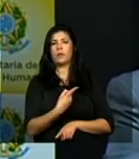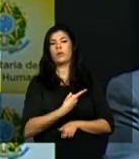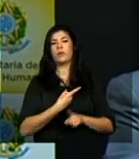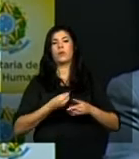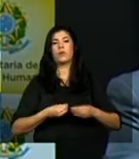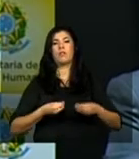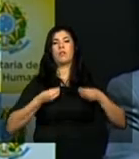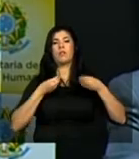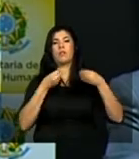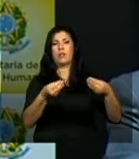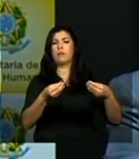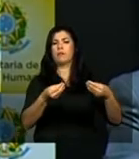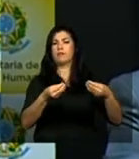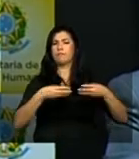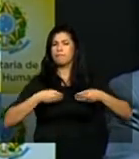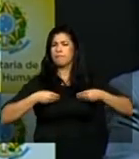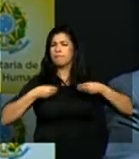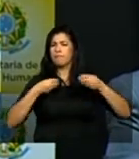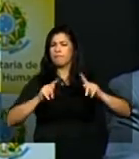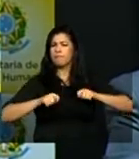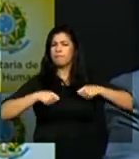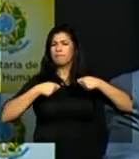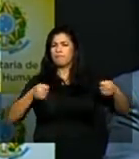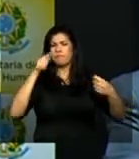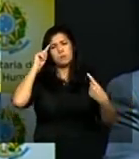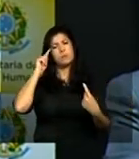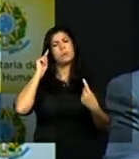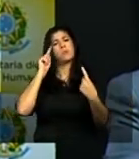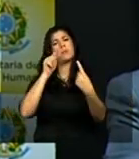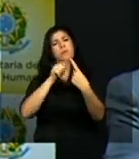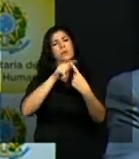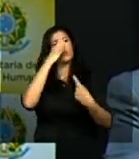juventudes os nossos ideais